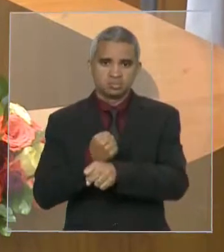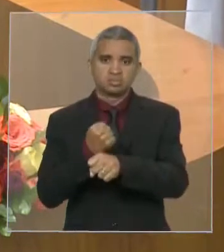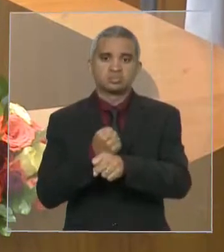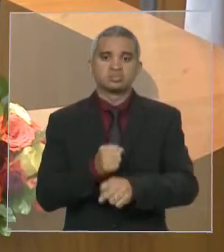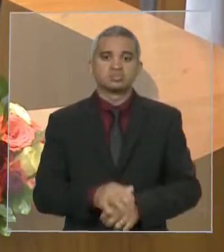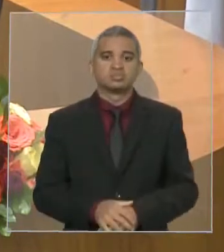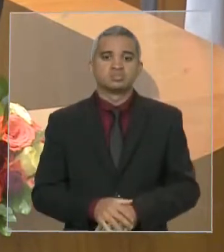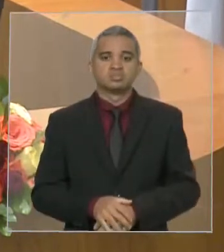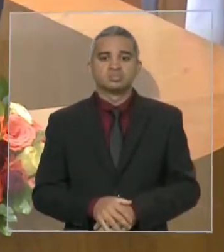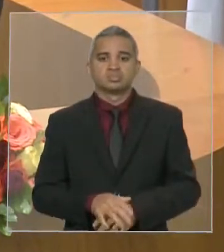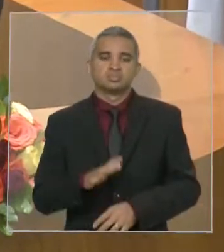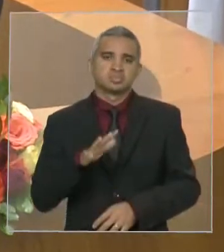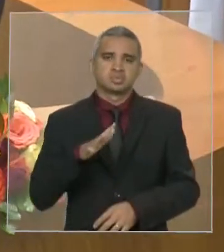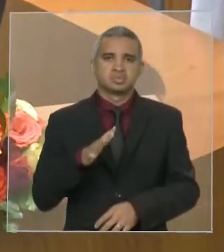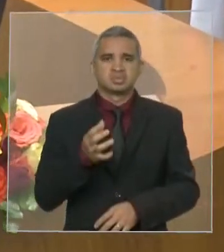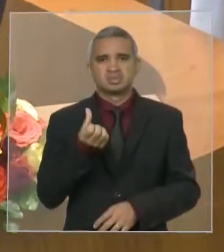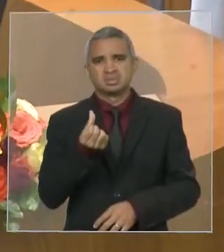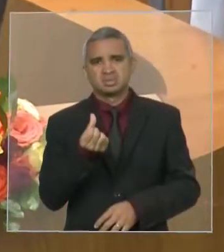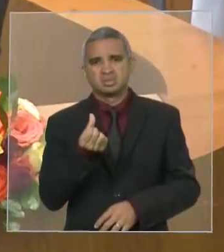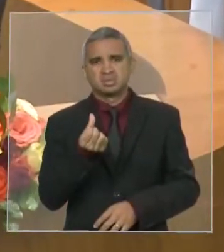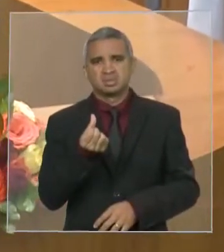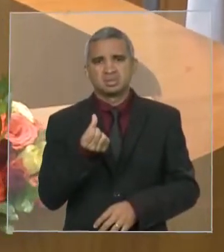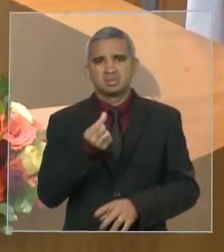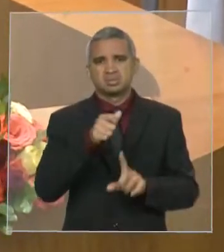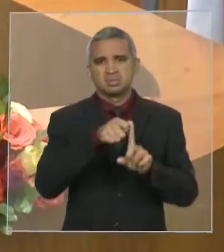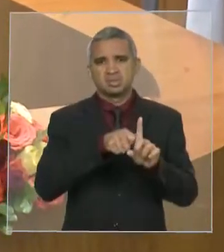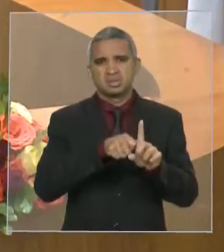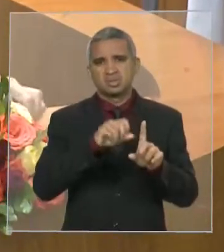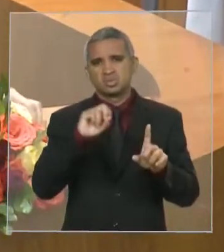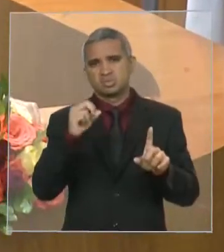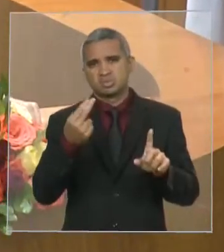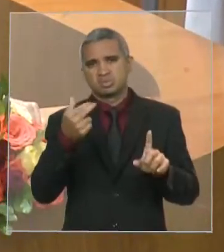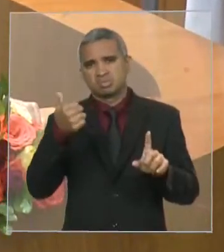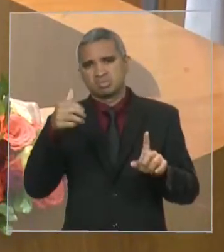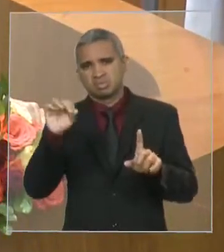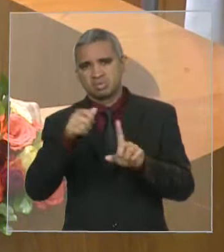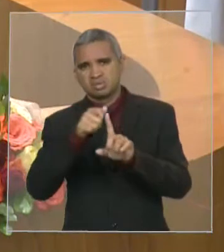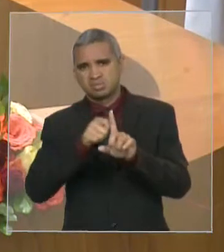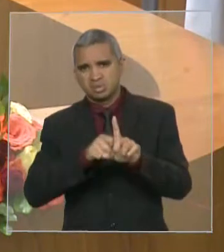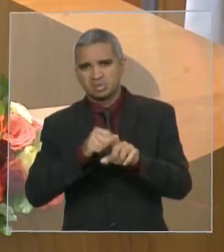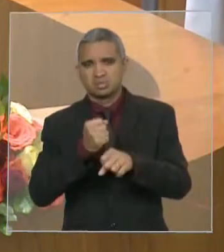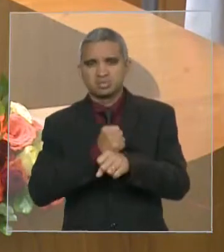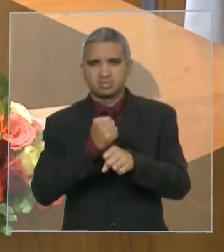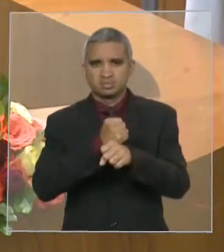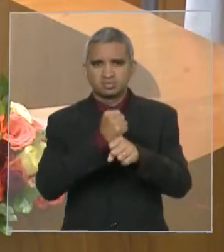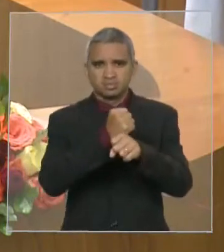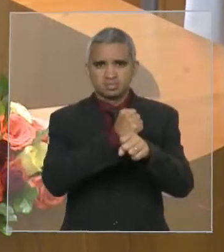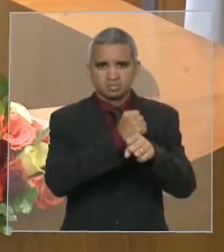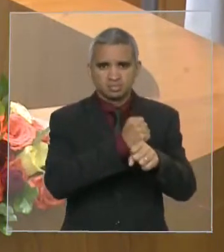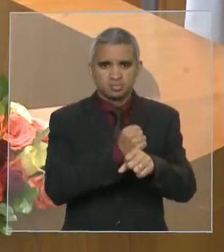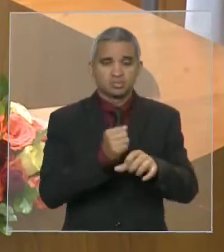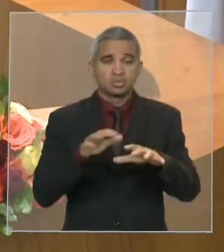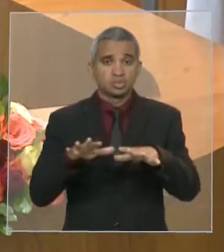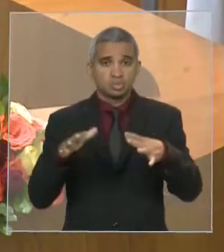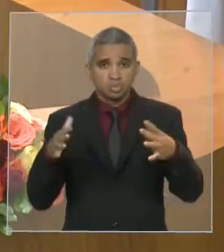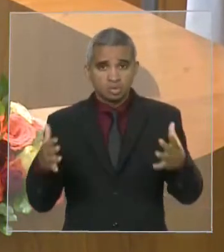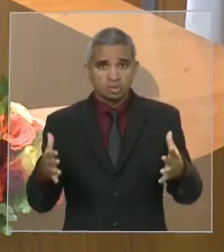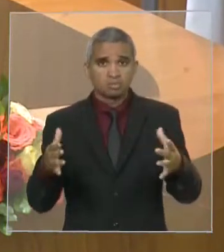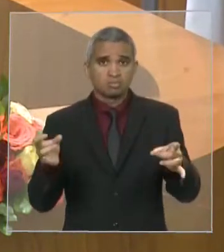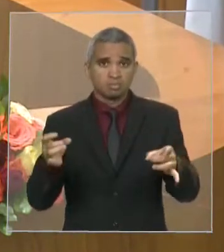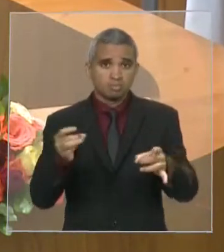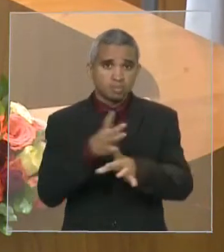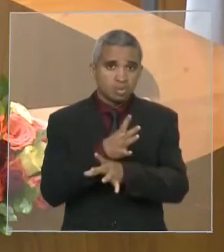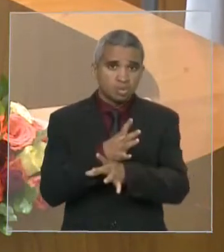execução, salvo engano, de seis ou é dez meses de execução. Concluída a obra, com certeza, será um novo cartão